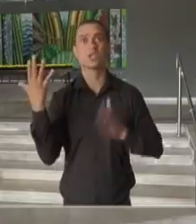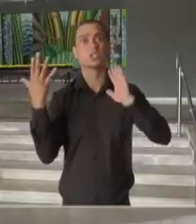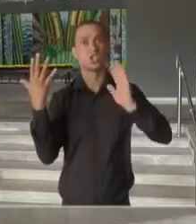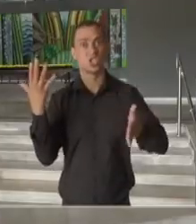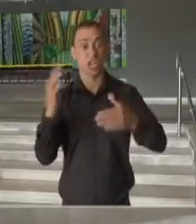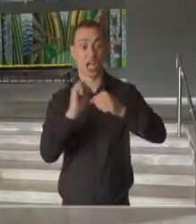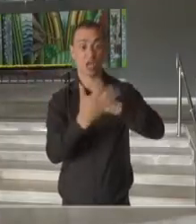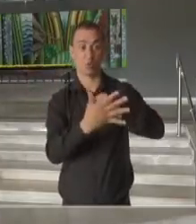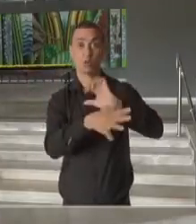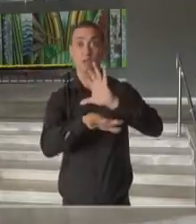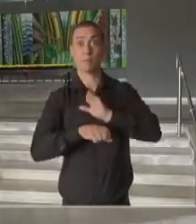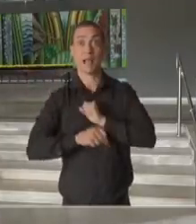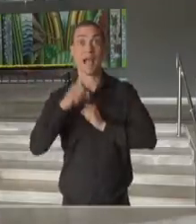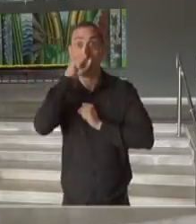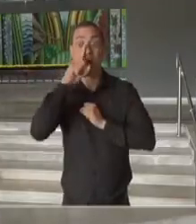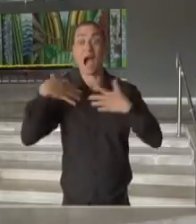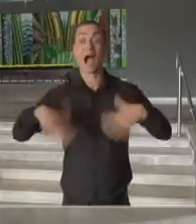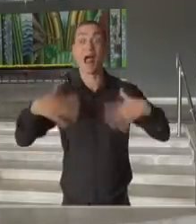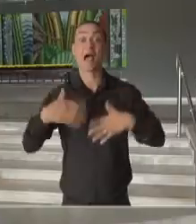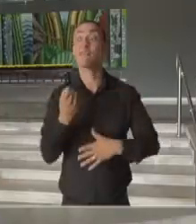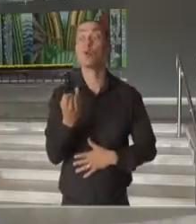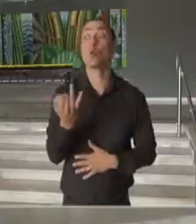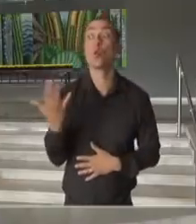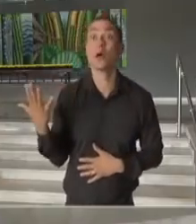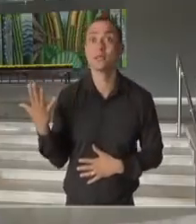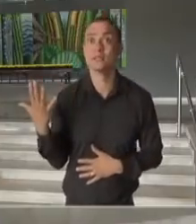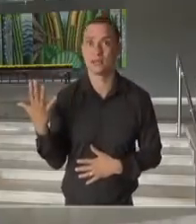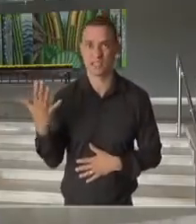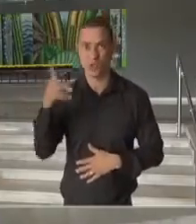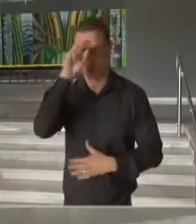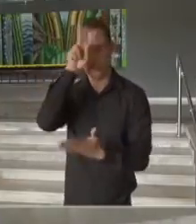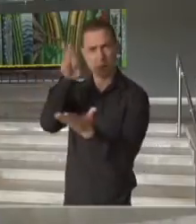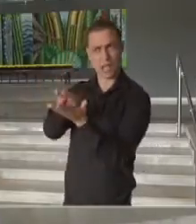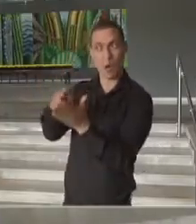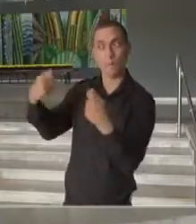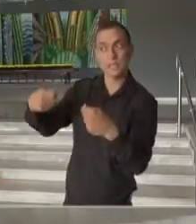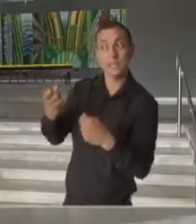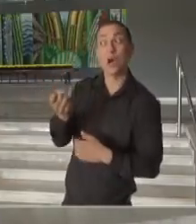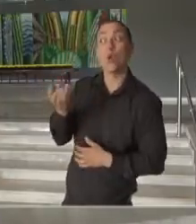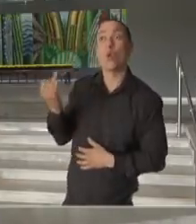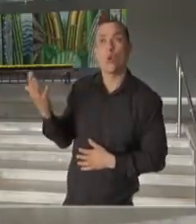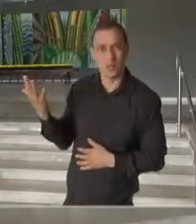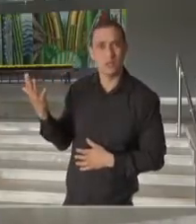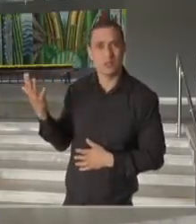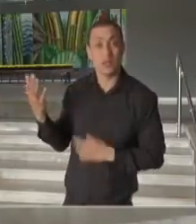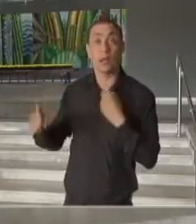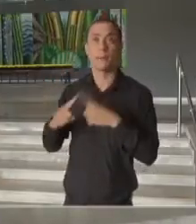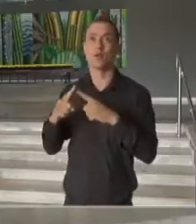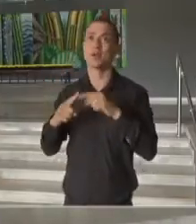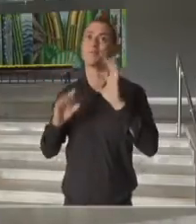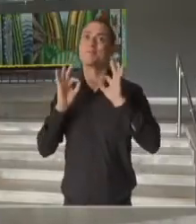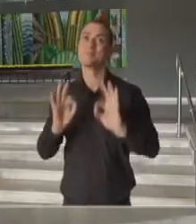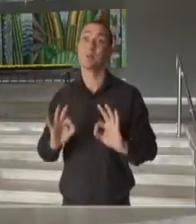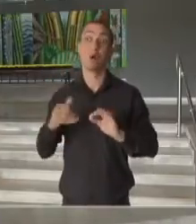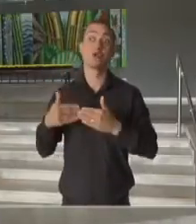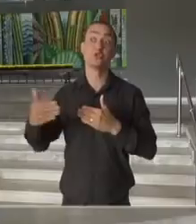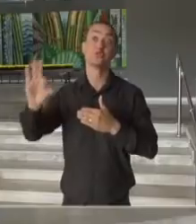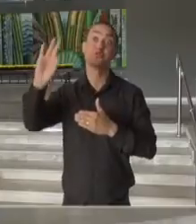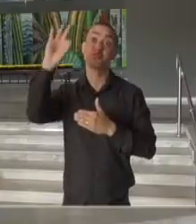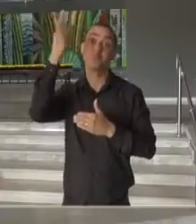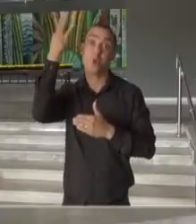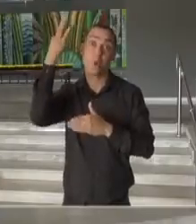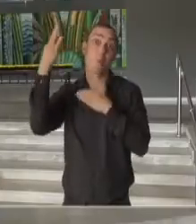doença na sua forma grave, que necessitam de internação hospitalar ou que, eventualmente, até possam